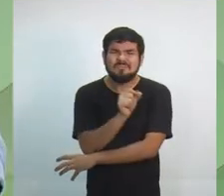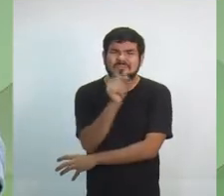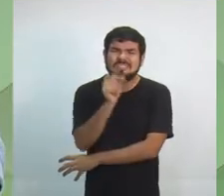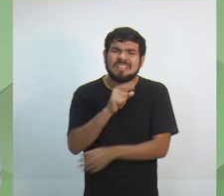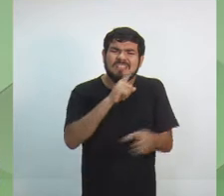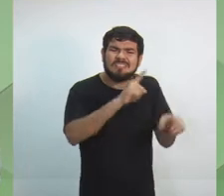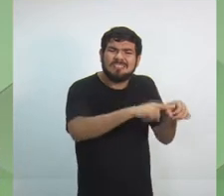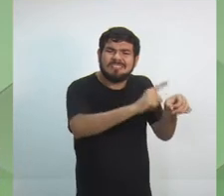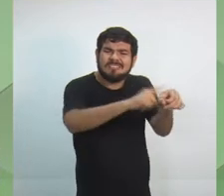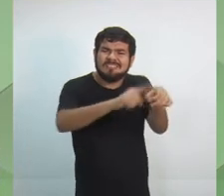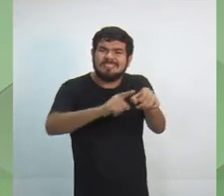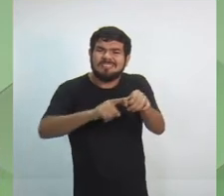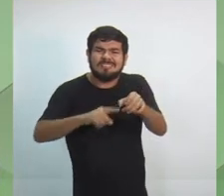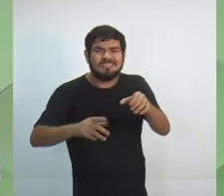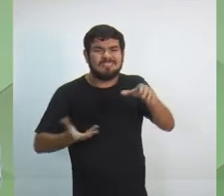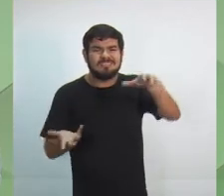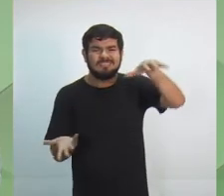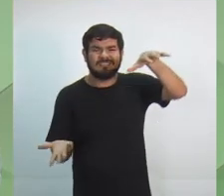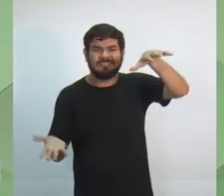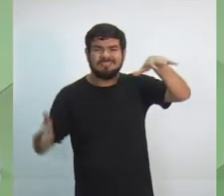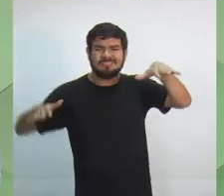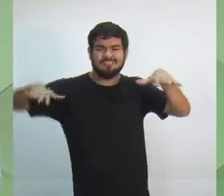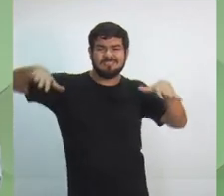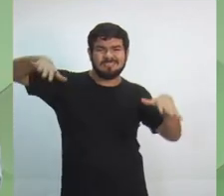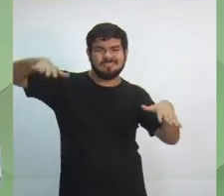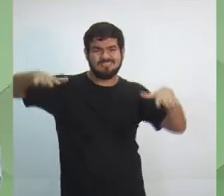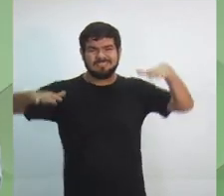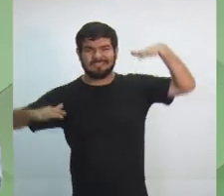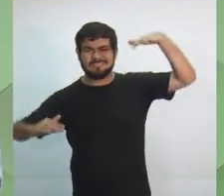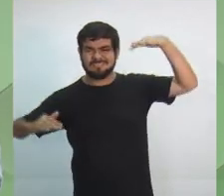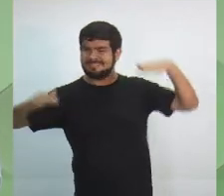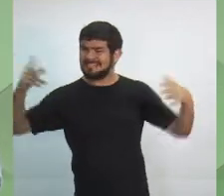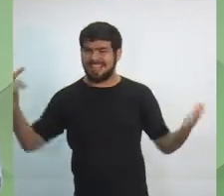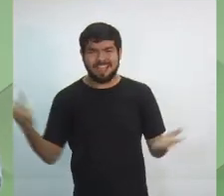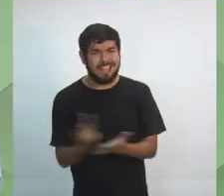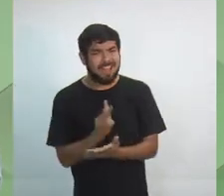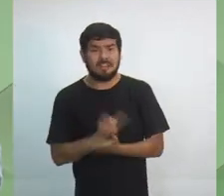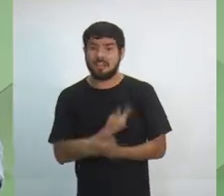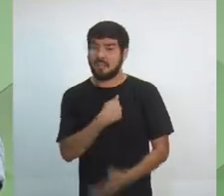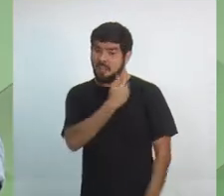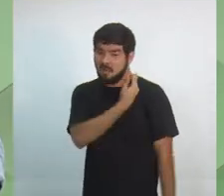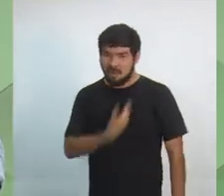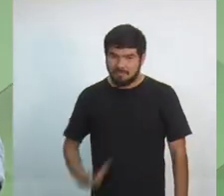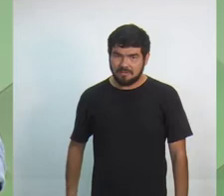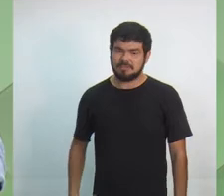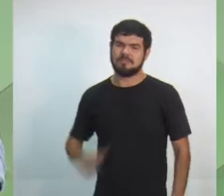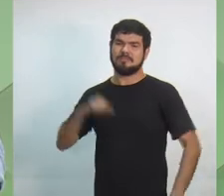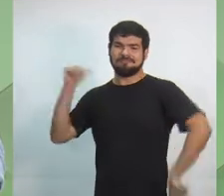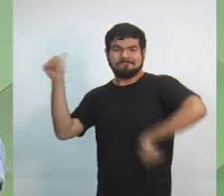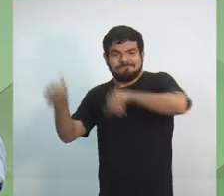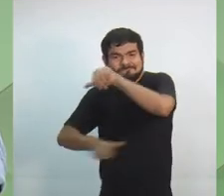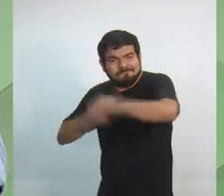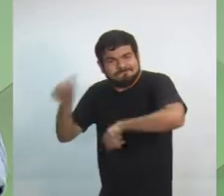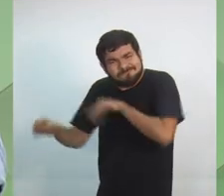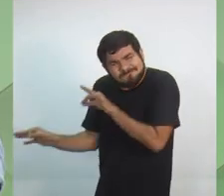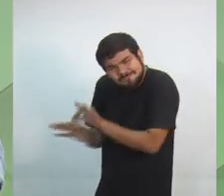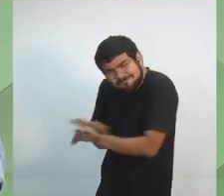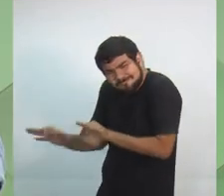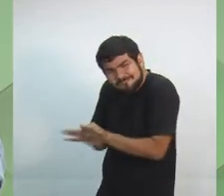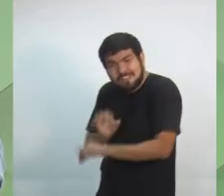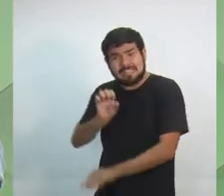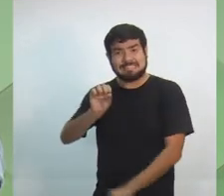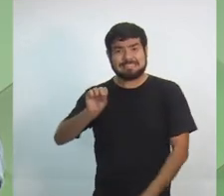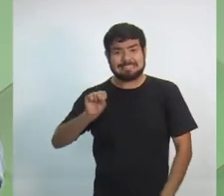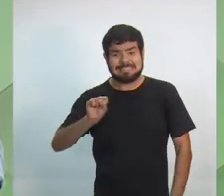grande. E quando, governador, eu vou começar a corrigir essas distorções. Vamos reorganizar o sistema CEPRÓ.